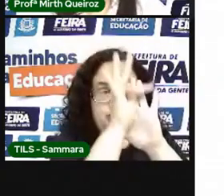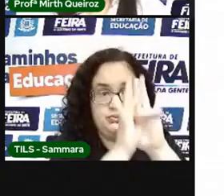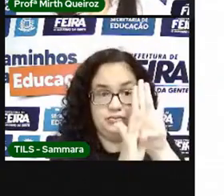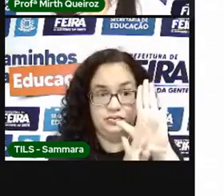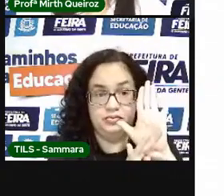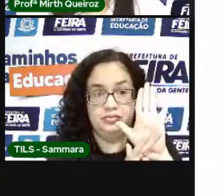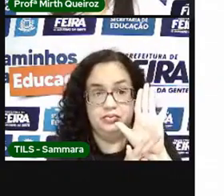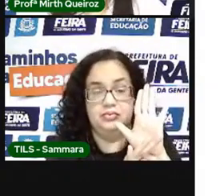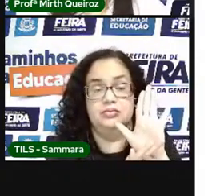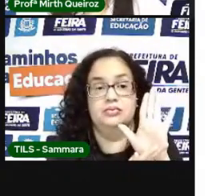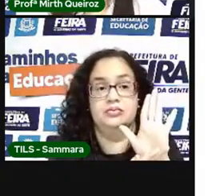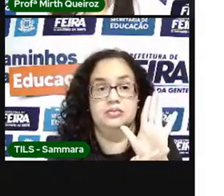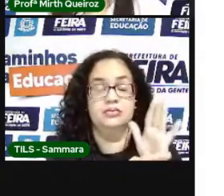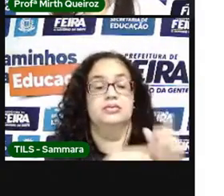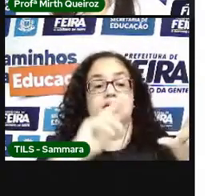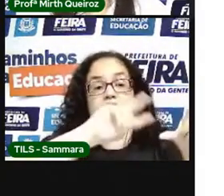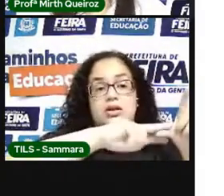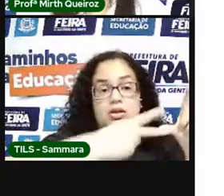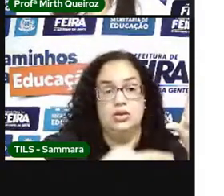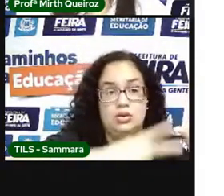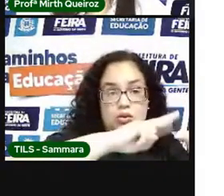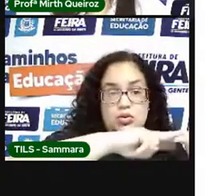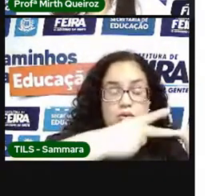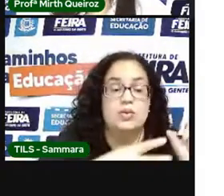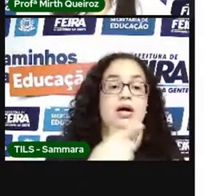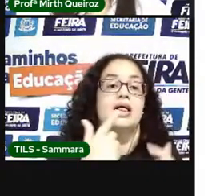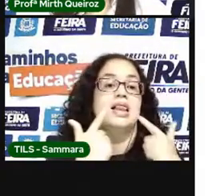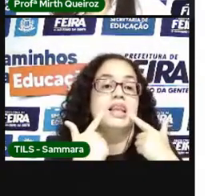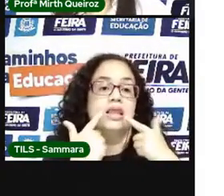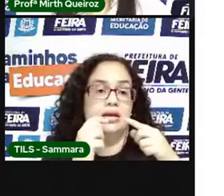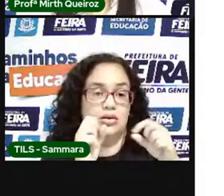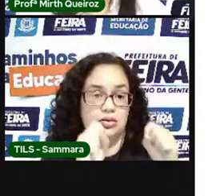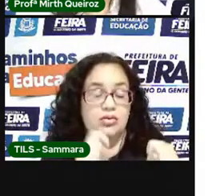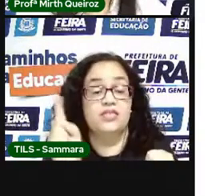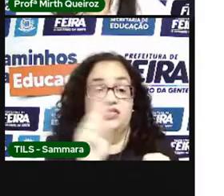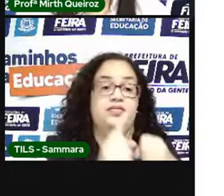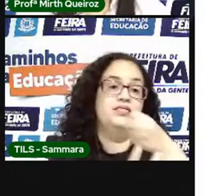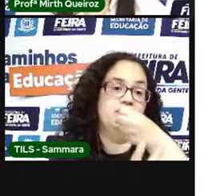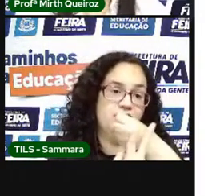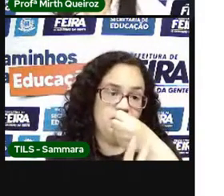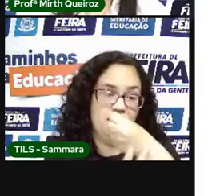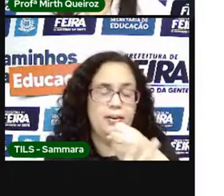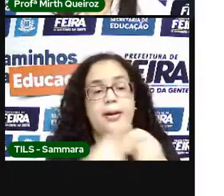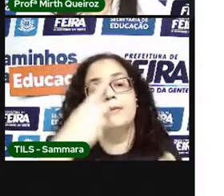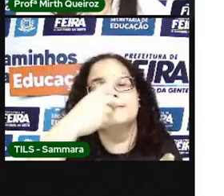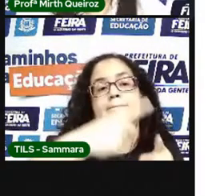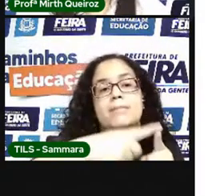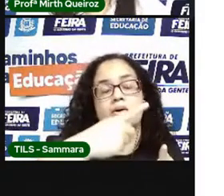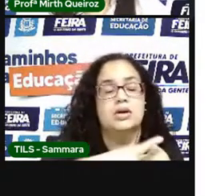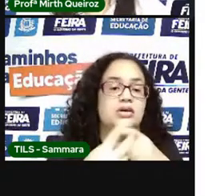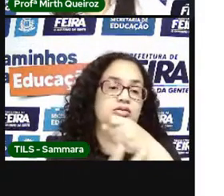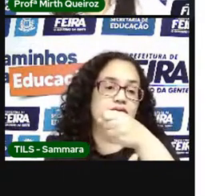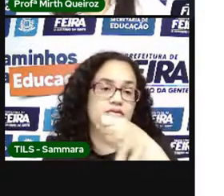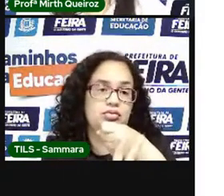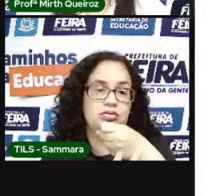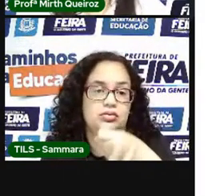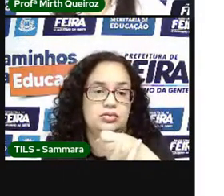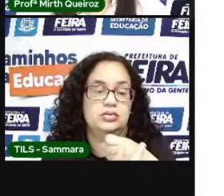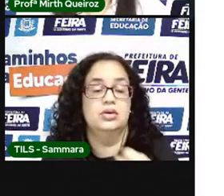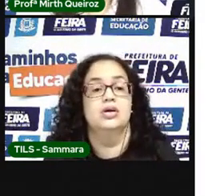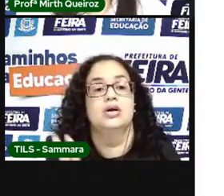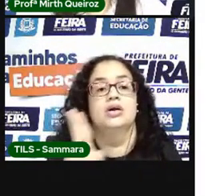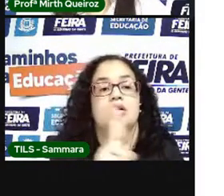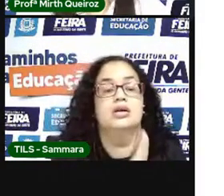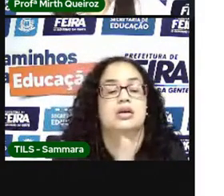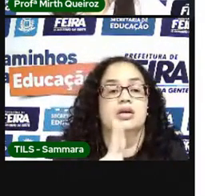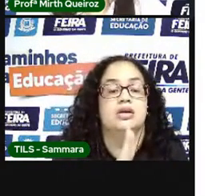chamar, nós vamos classificá-lo como linguagem verbal. Por que verbal? Porque nós utilizamos a